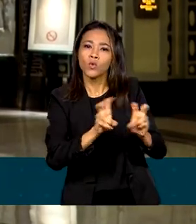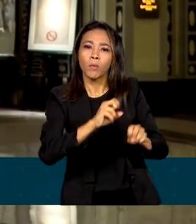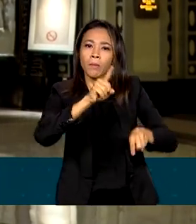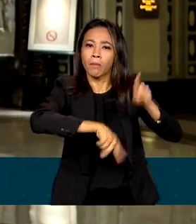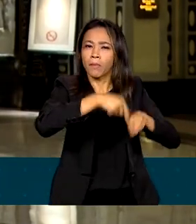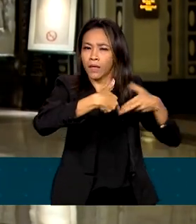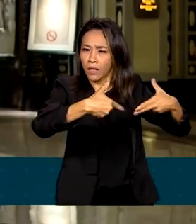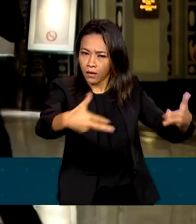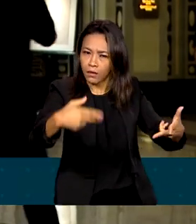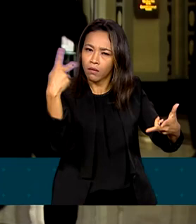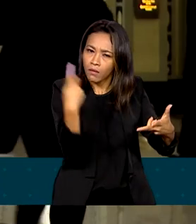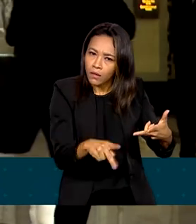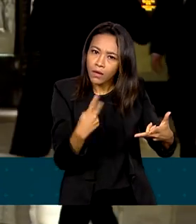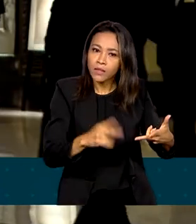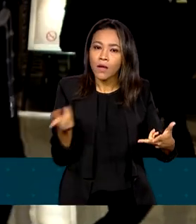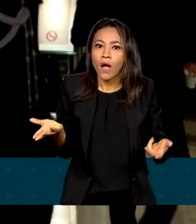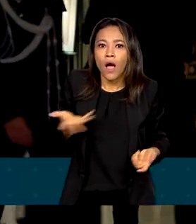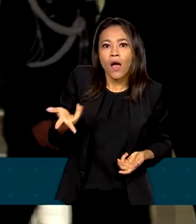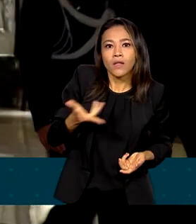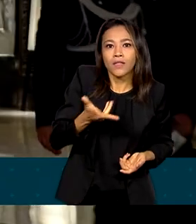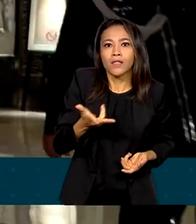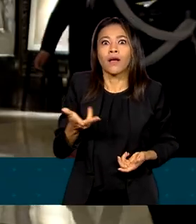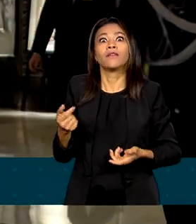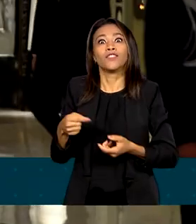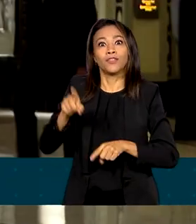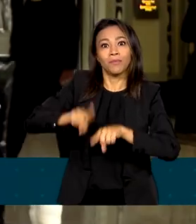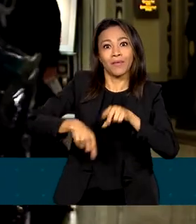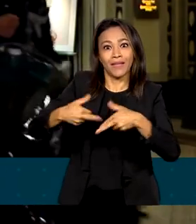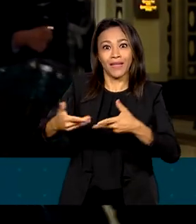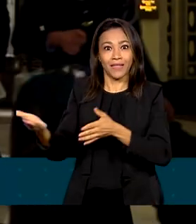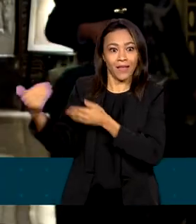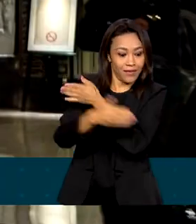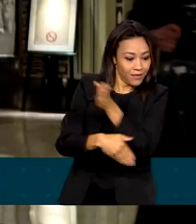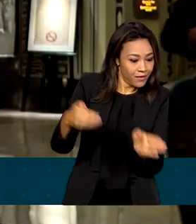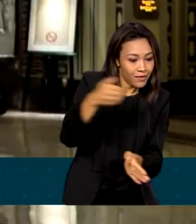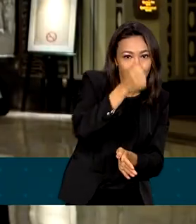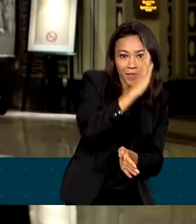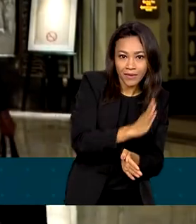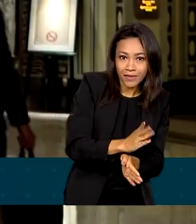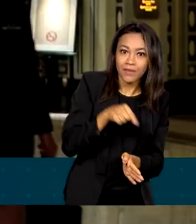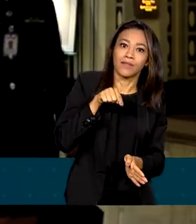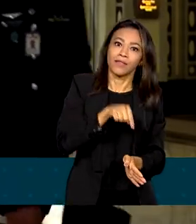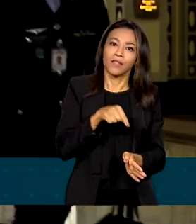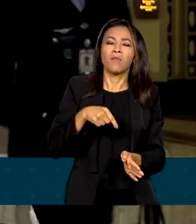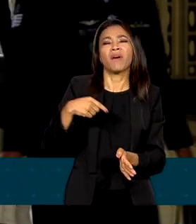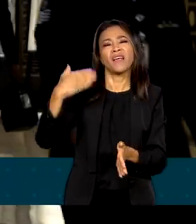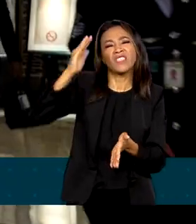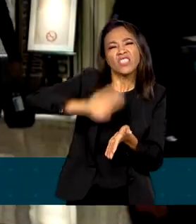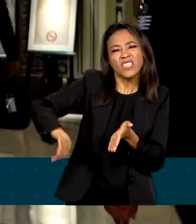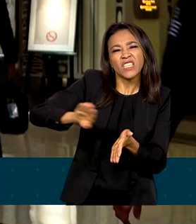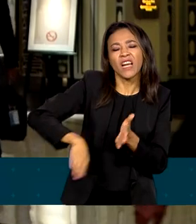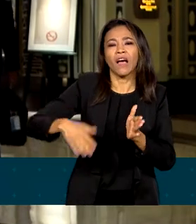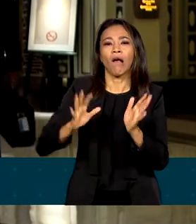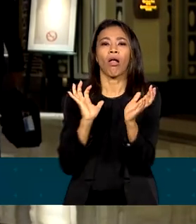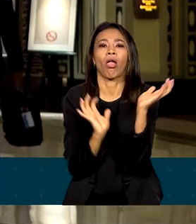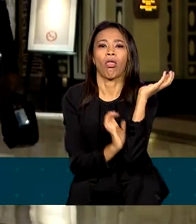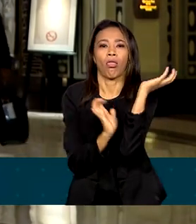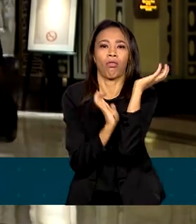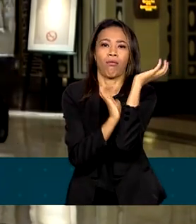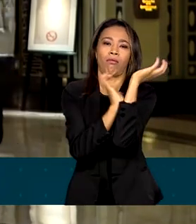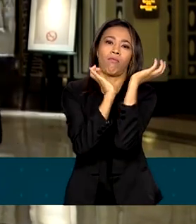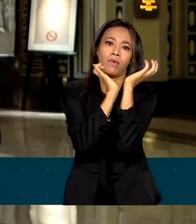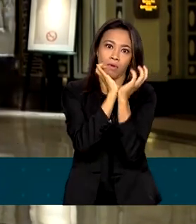a China, o que vai dar mais rapidez e confiança ao processo, também eliminando uma burocracia para o